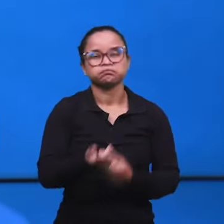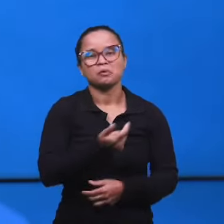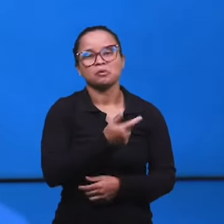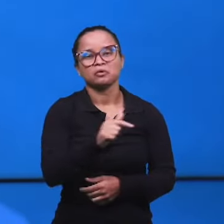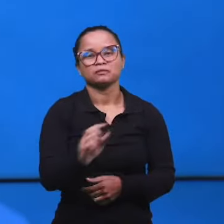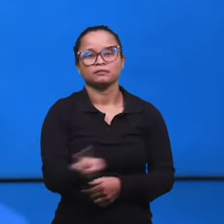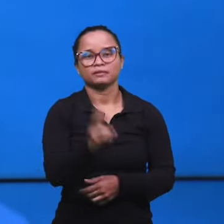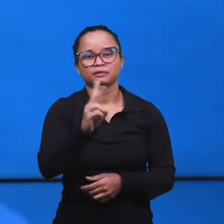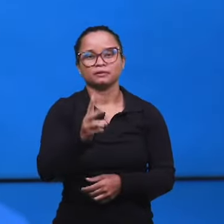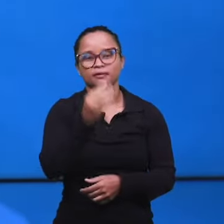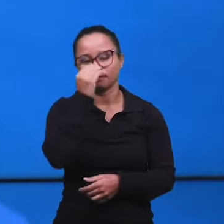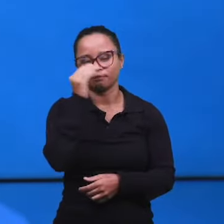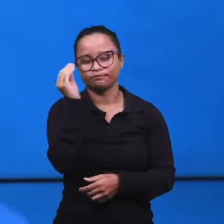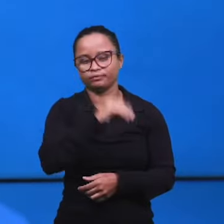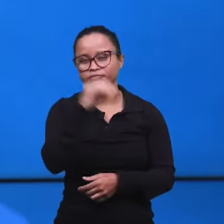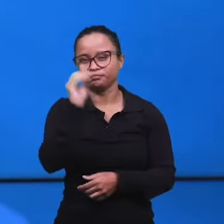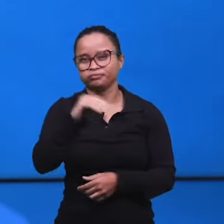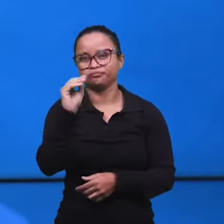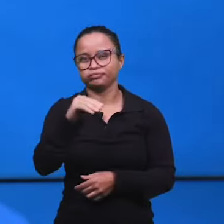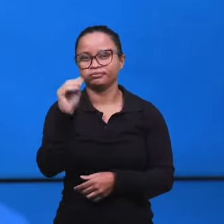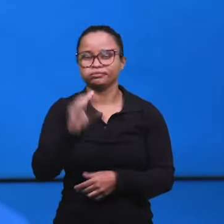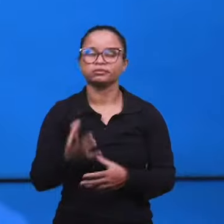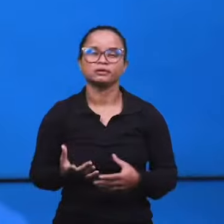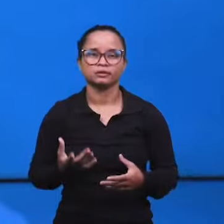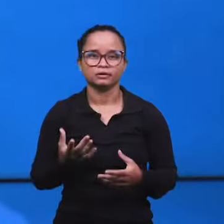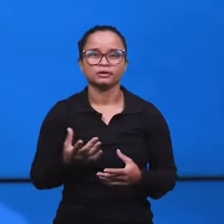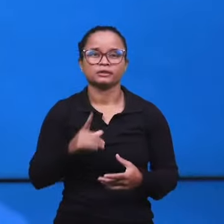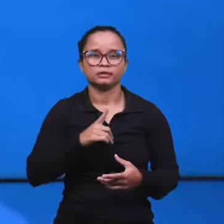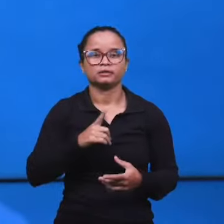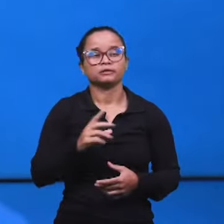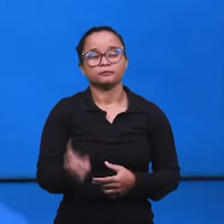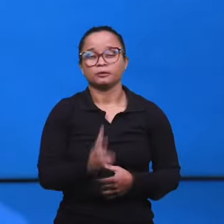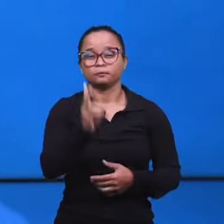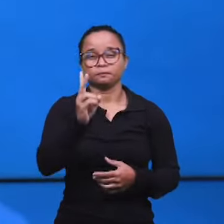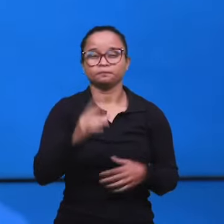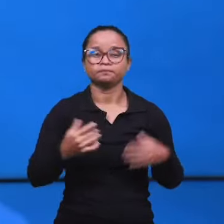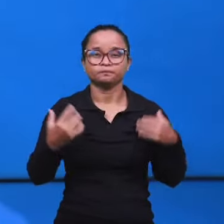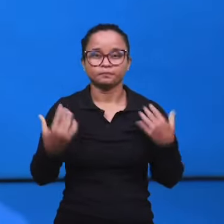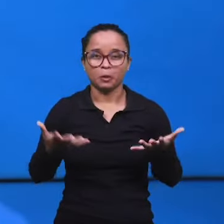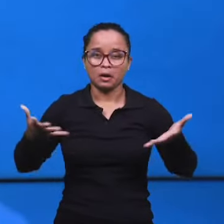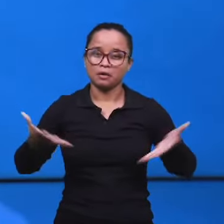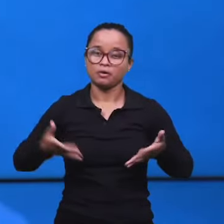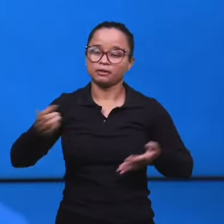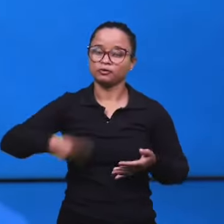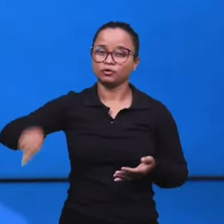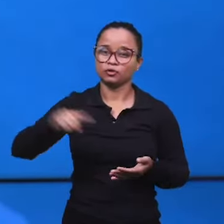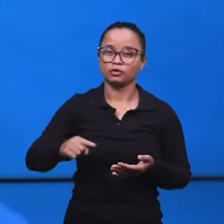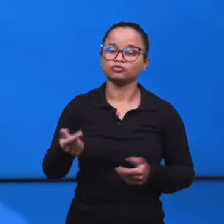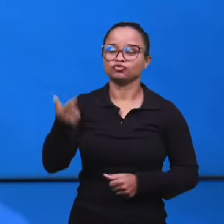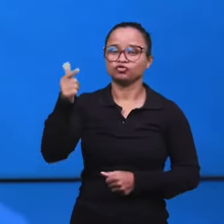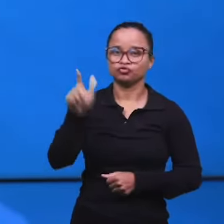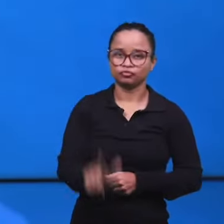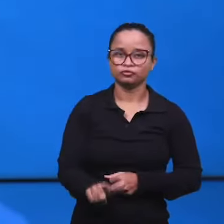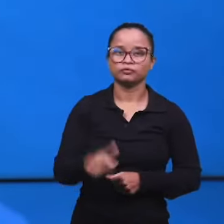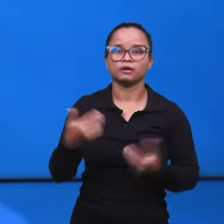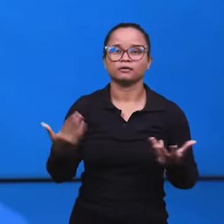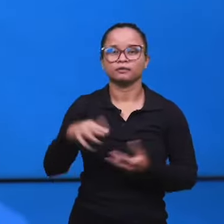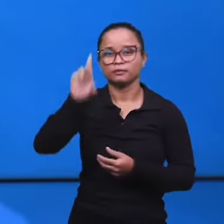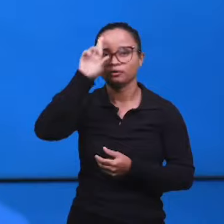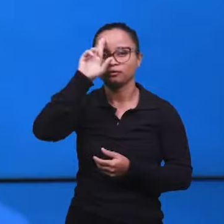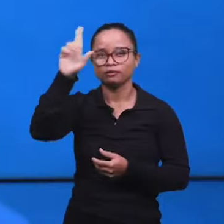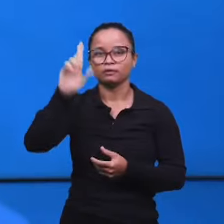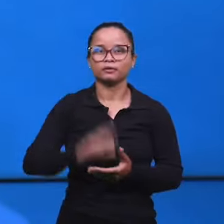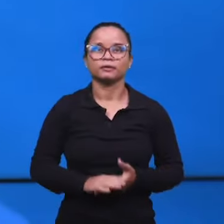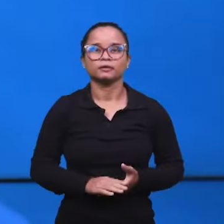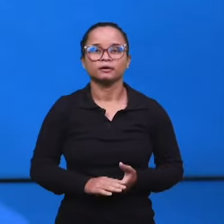seria desprezível, será desprezível diante desse preço. Então nós agora, nós estamos trazendo de volta para